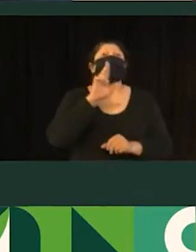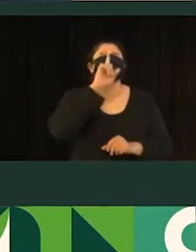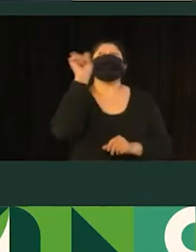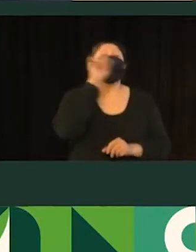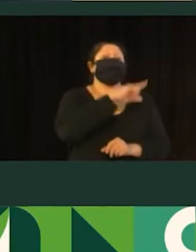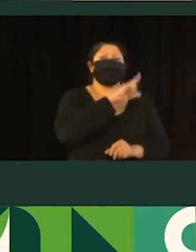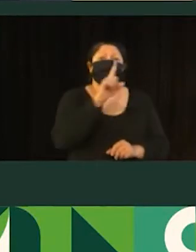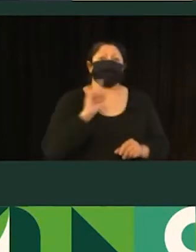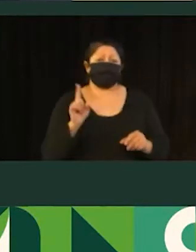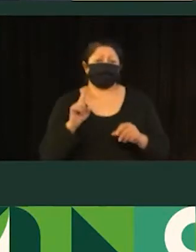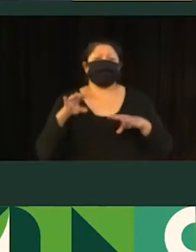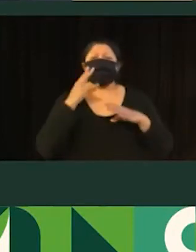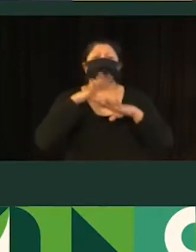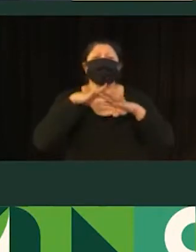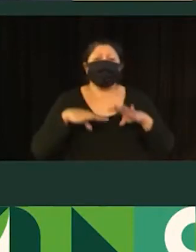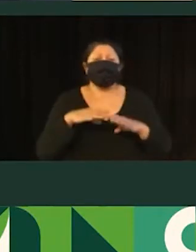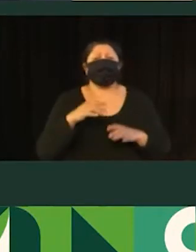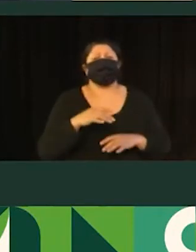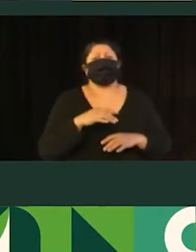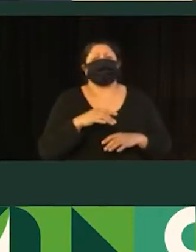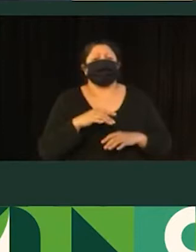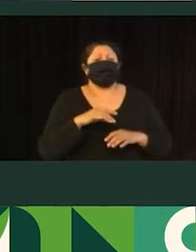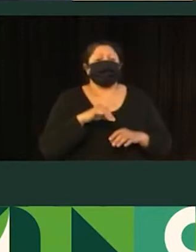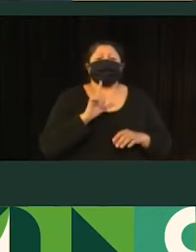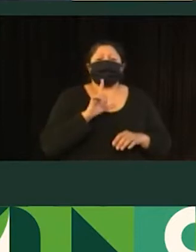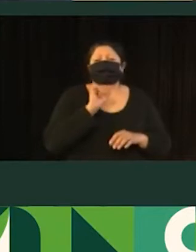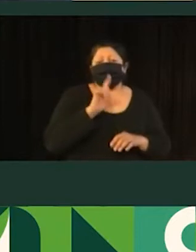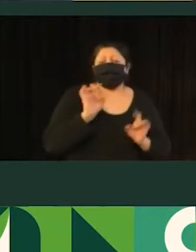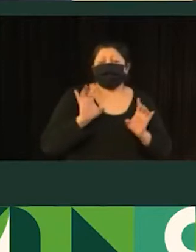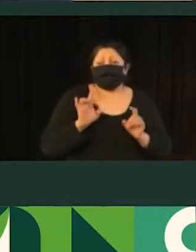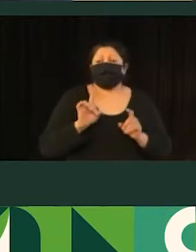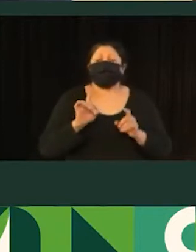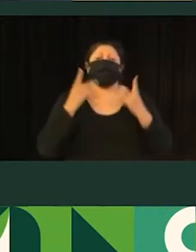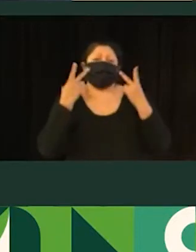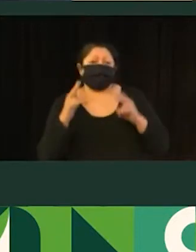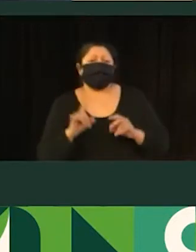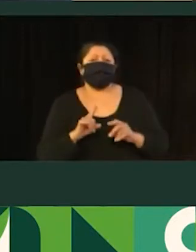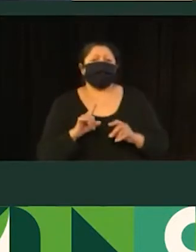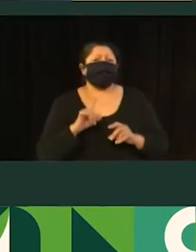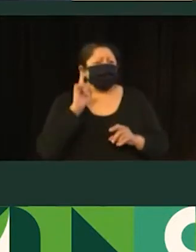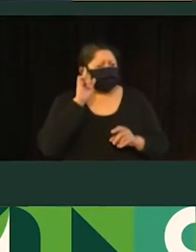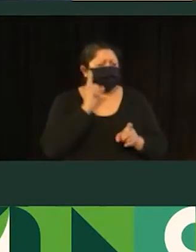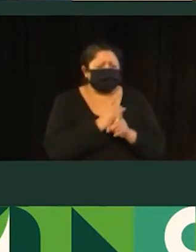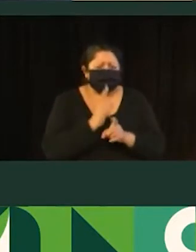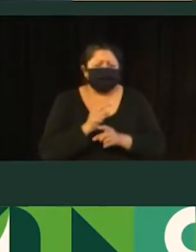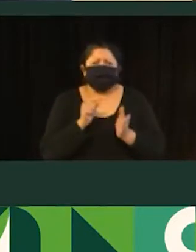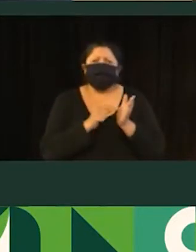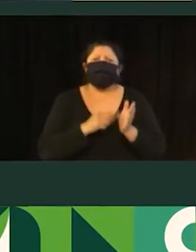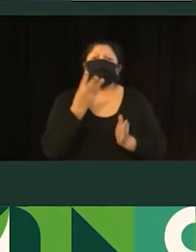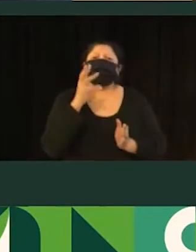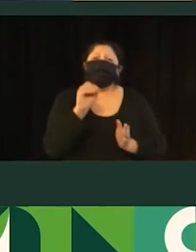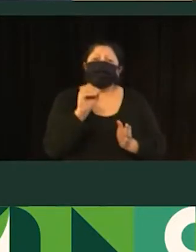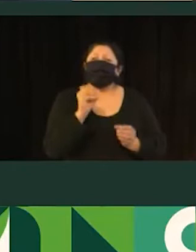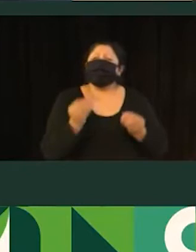121 convencionais, 32 seletivas. Então, foi feito o levantamento em 30 pontos para identificar qual